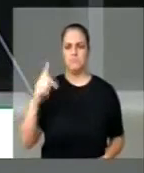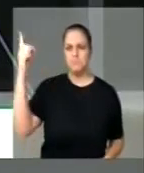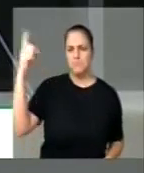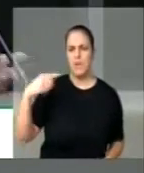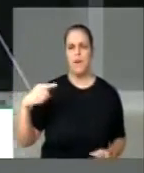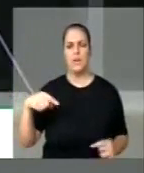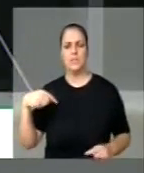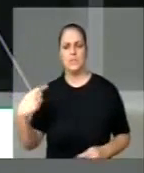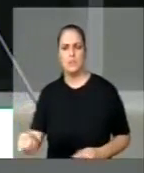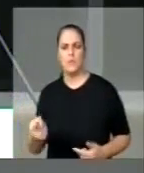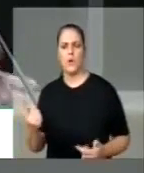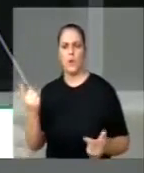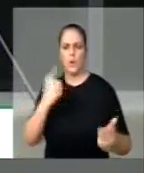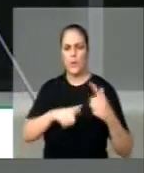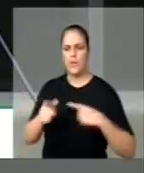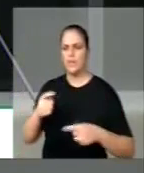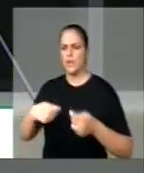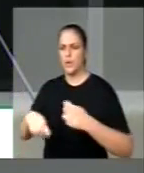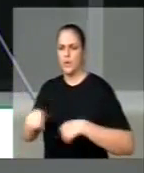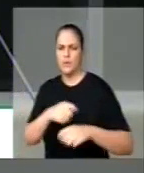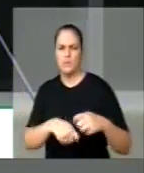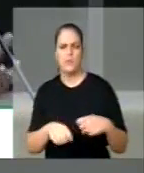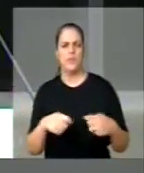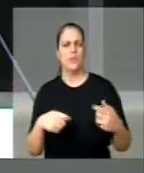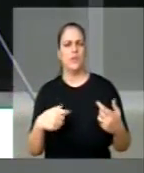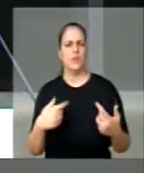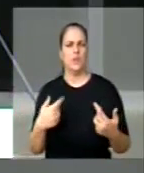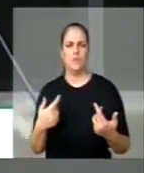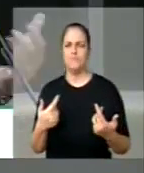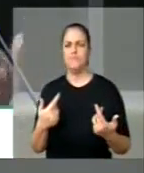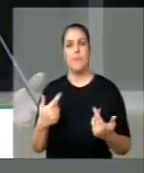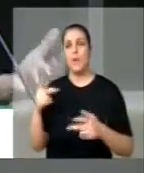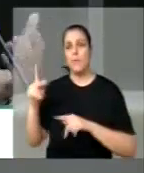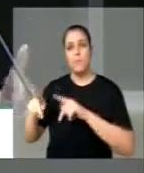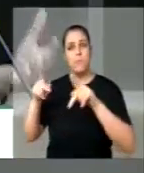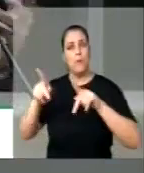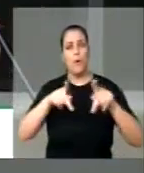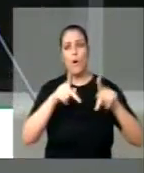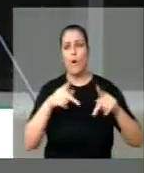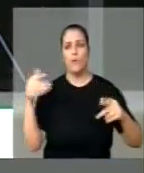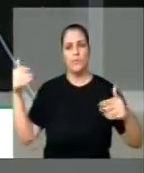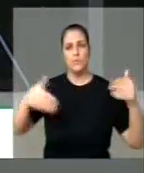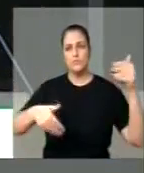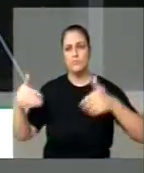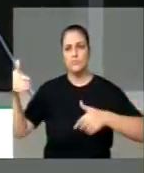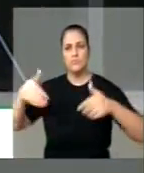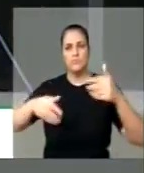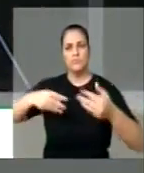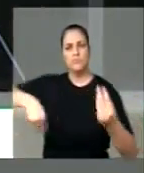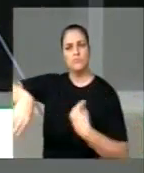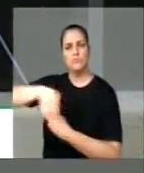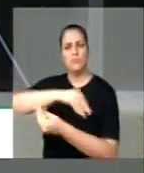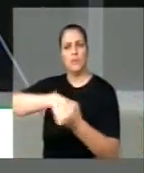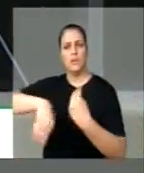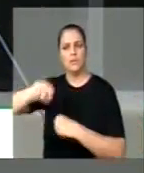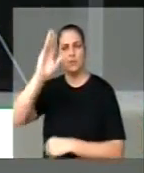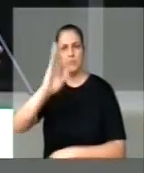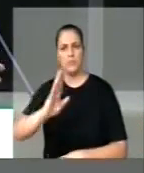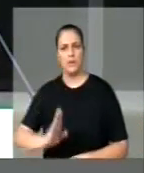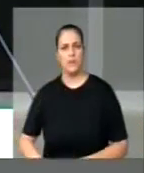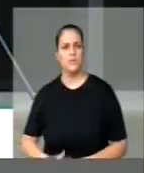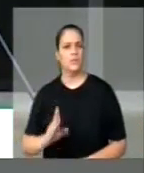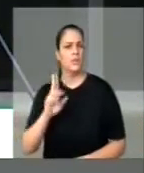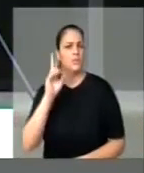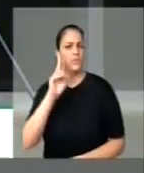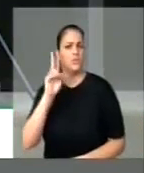inumeráveis povos imigrantes que passaram a ser parte da nossa história. Tudo